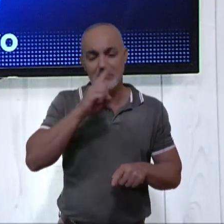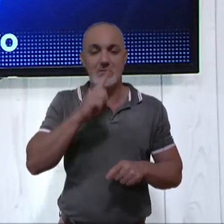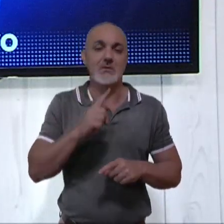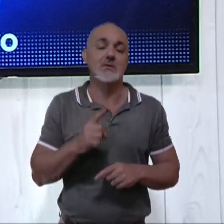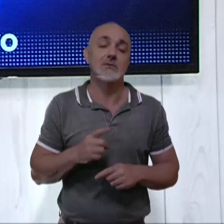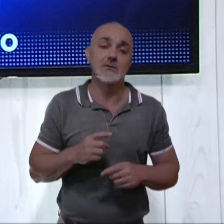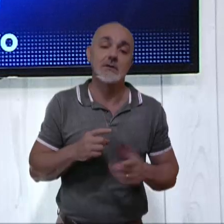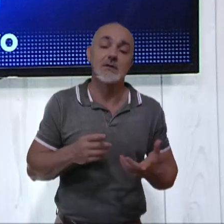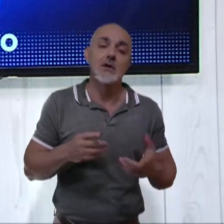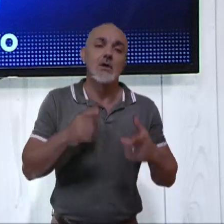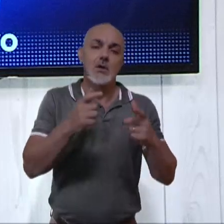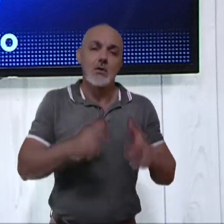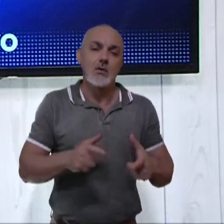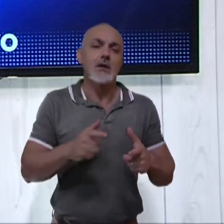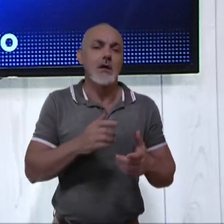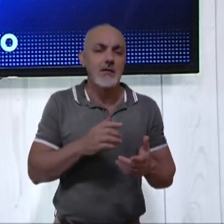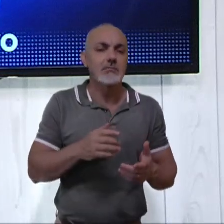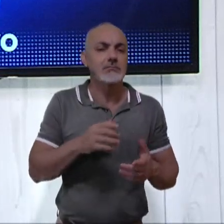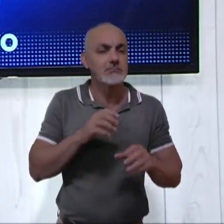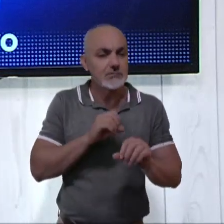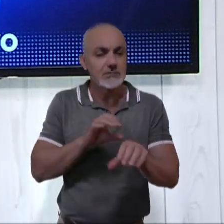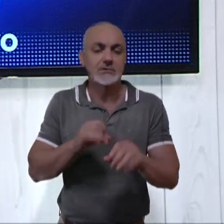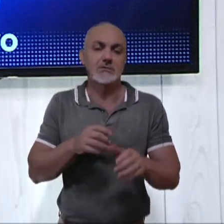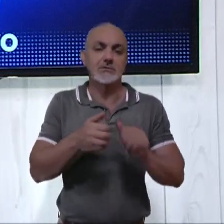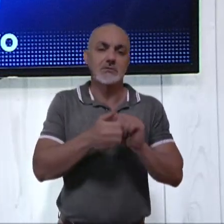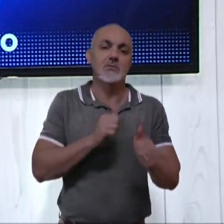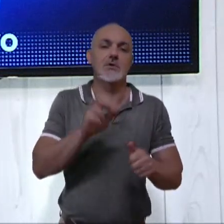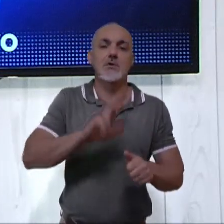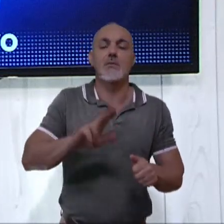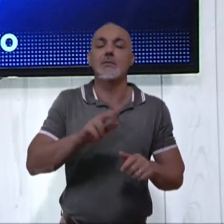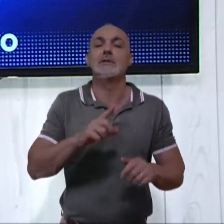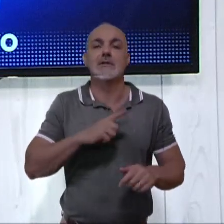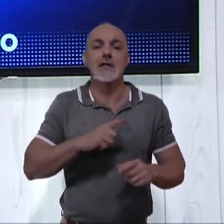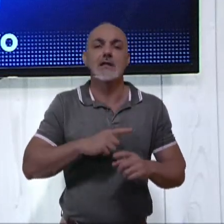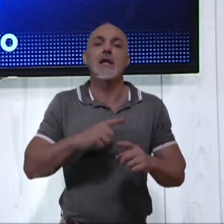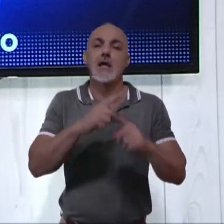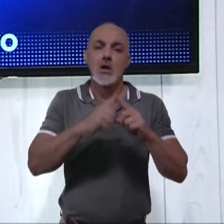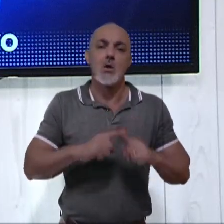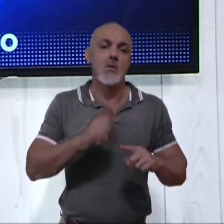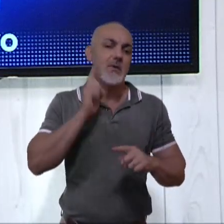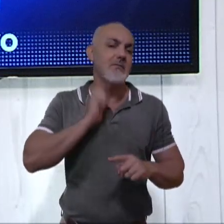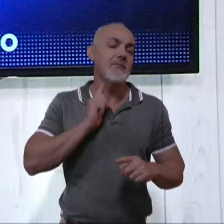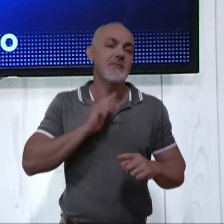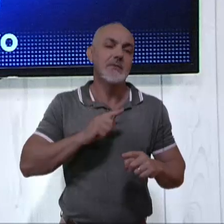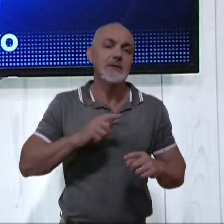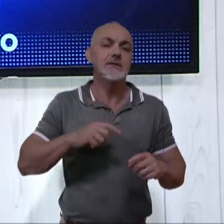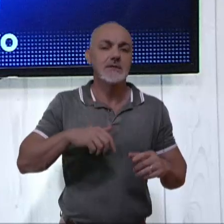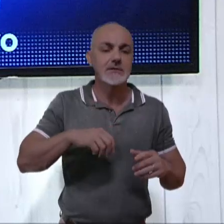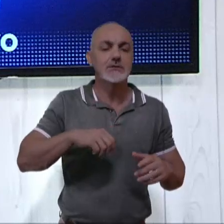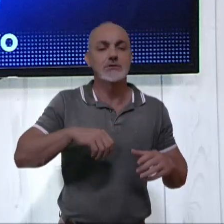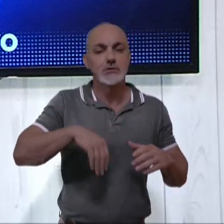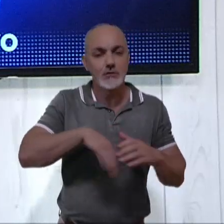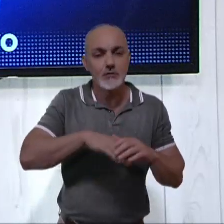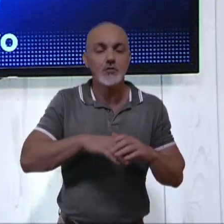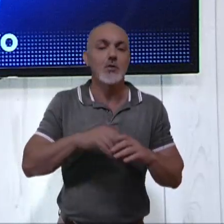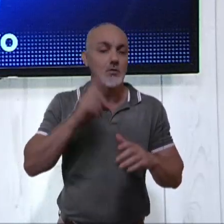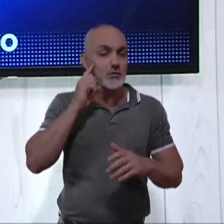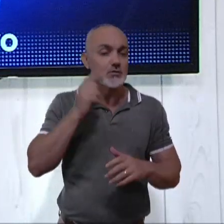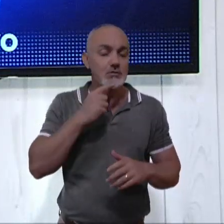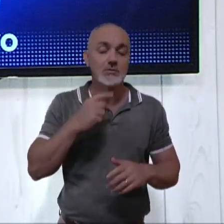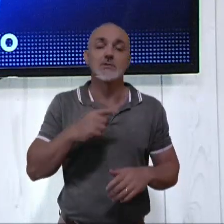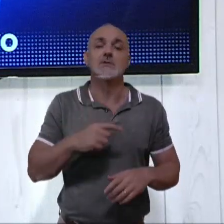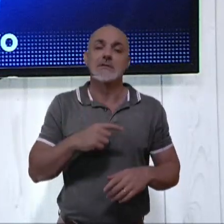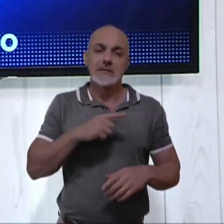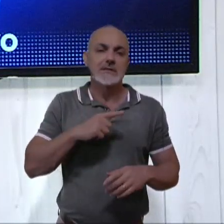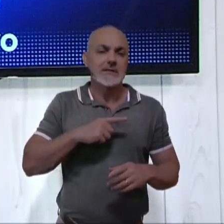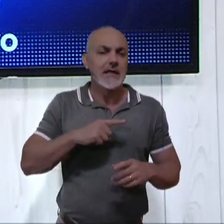Centro de Iniciação ao Esporte de Uberlândia será palco da Copa Minas de Futsal de Surdos. A competição reunirá